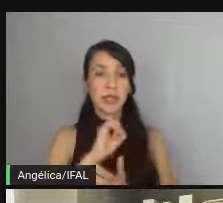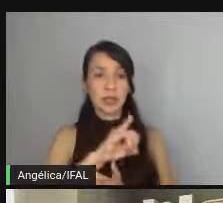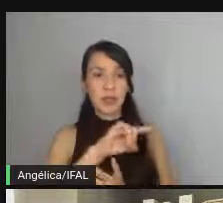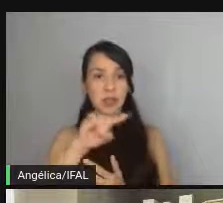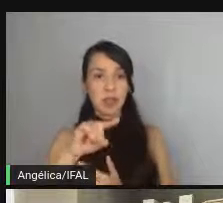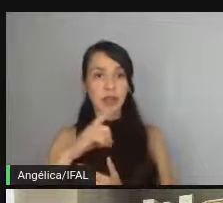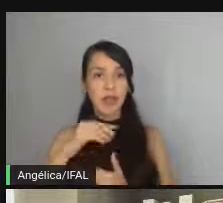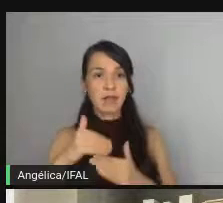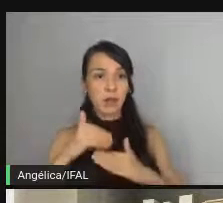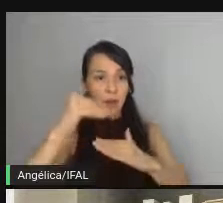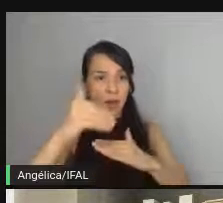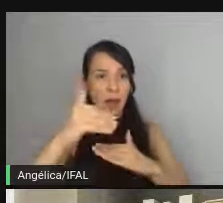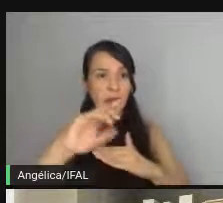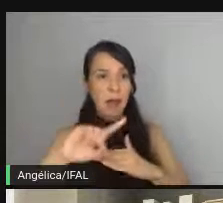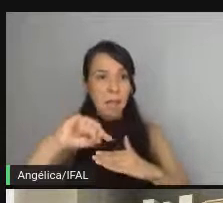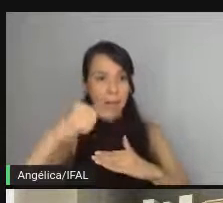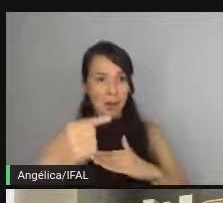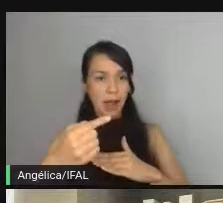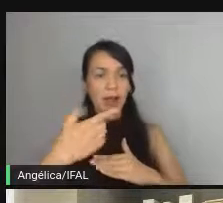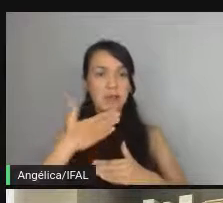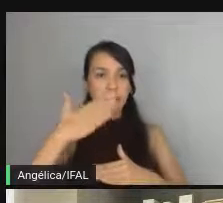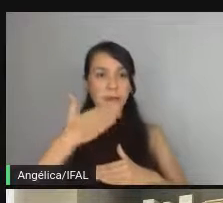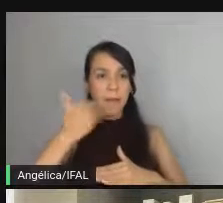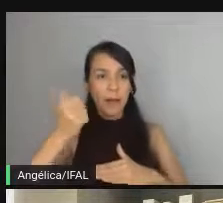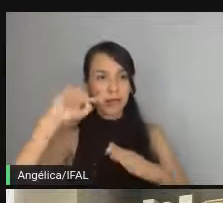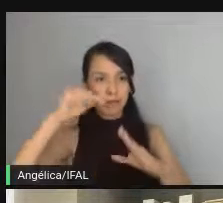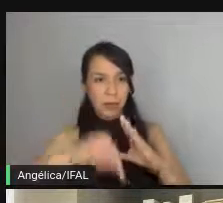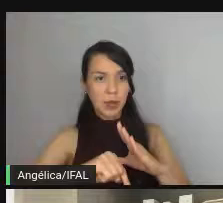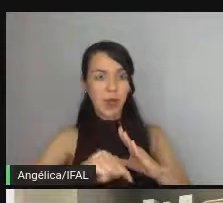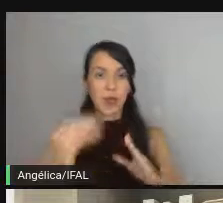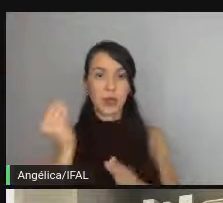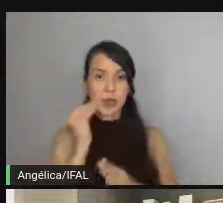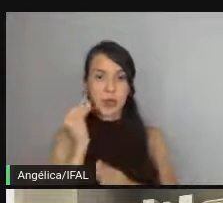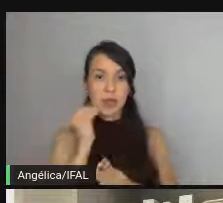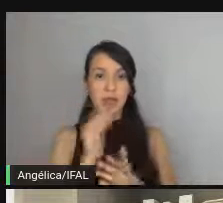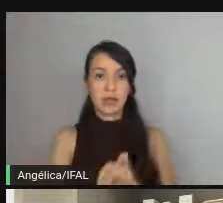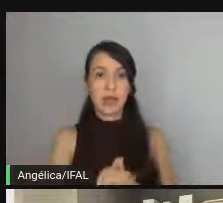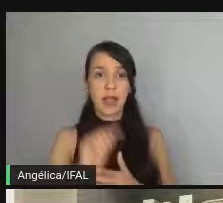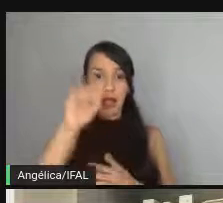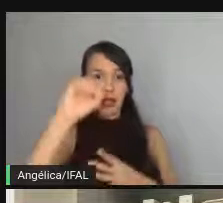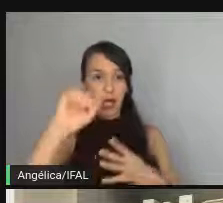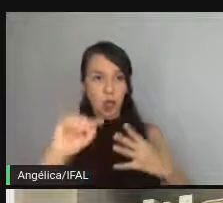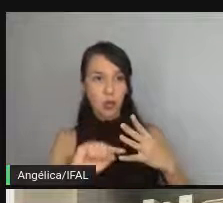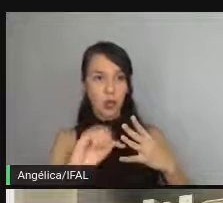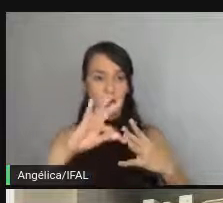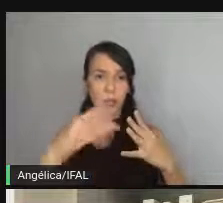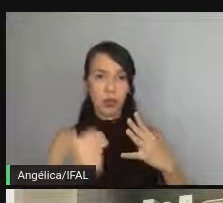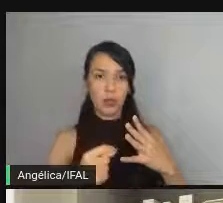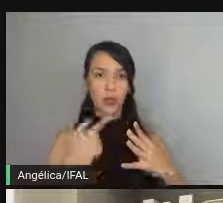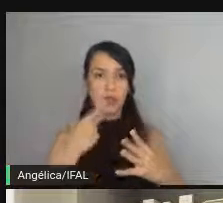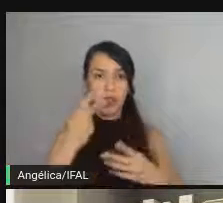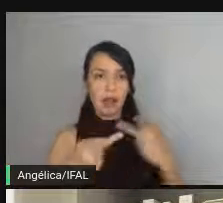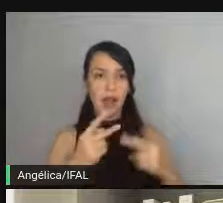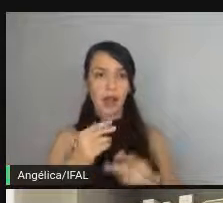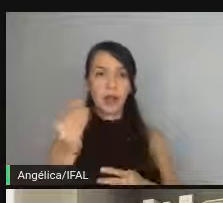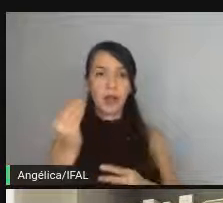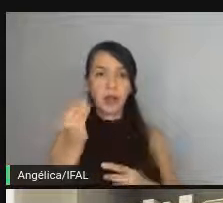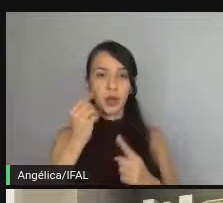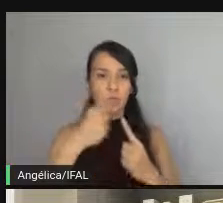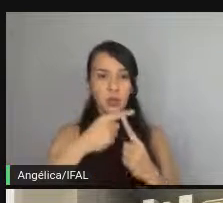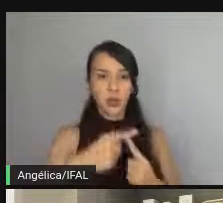quer dar um passo além e quer se aprofundar mais sobre testes e aqui está todo o módulo que eu estava comentando os tipos de